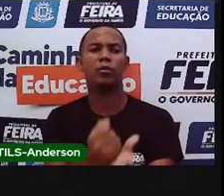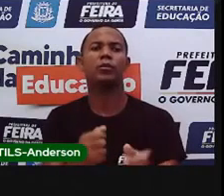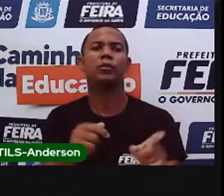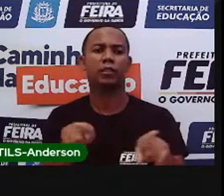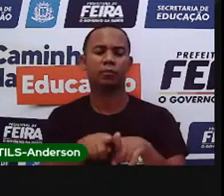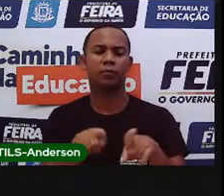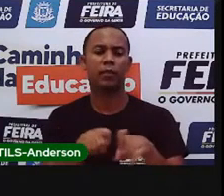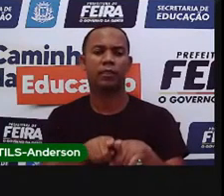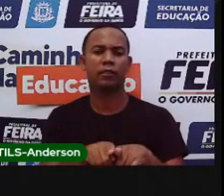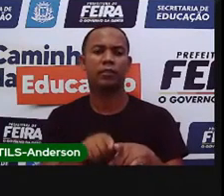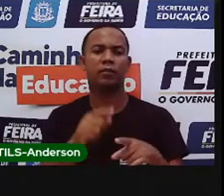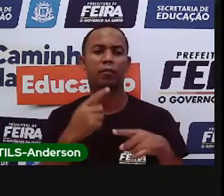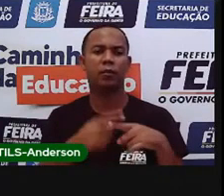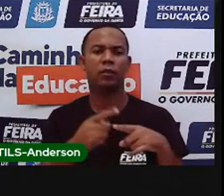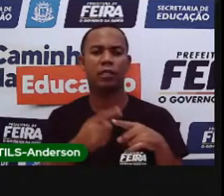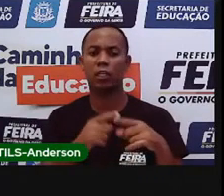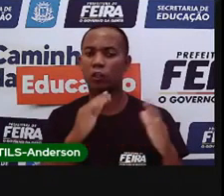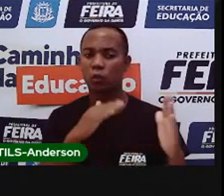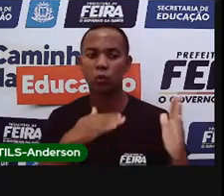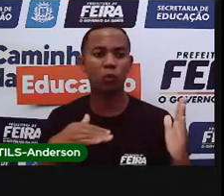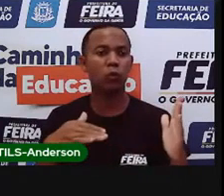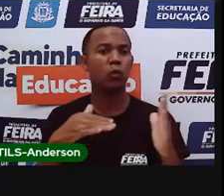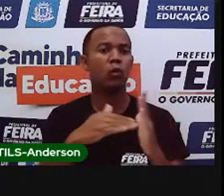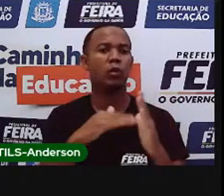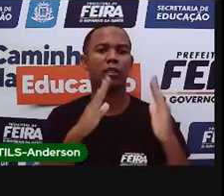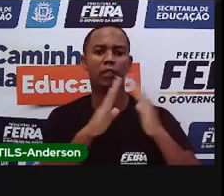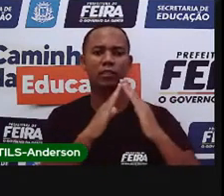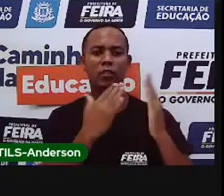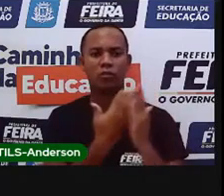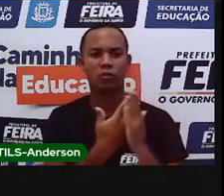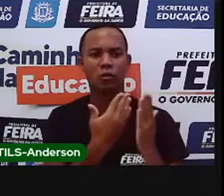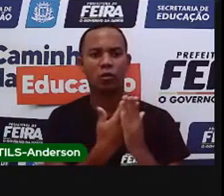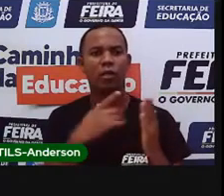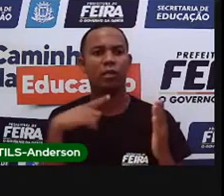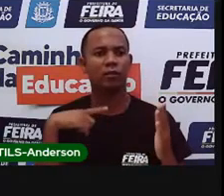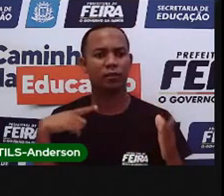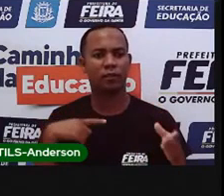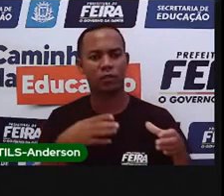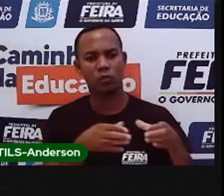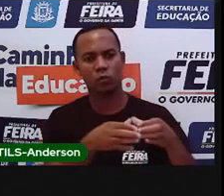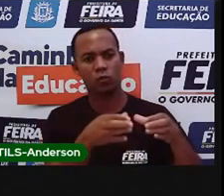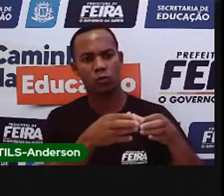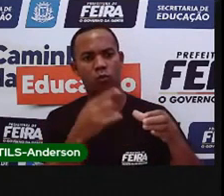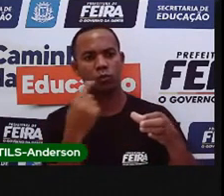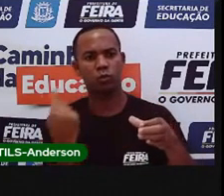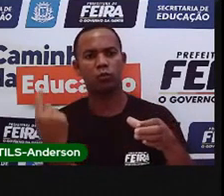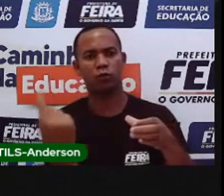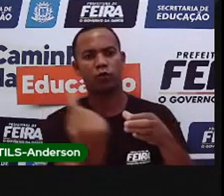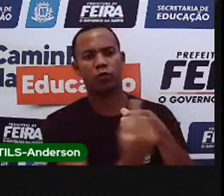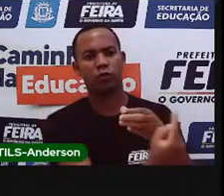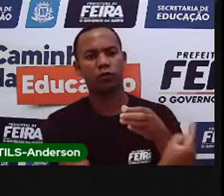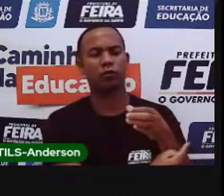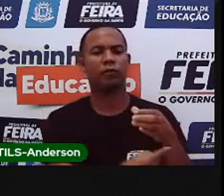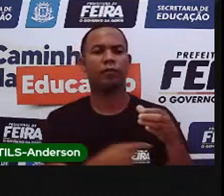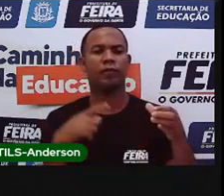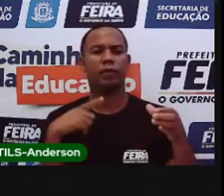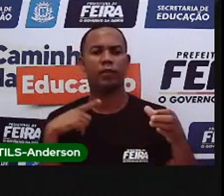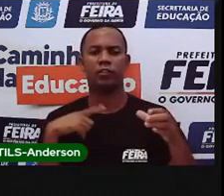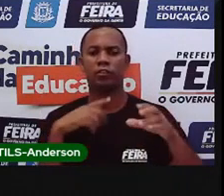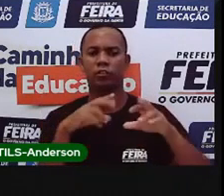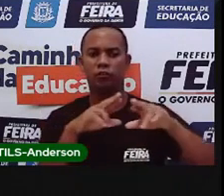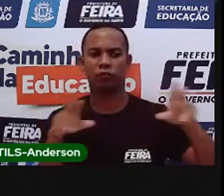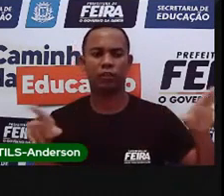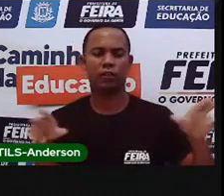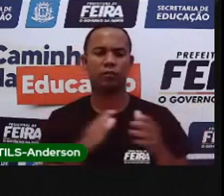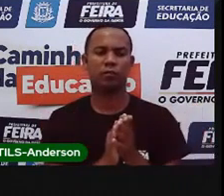porque toda escola, ela vai ter o quê? Uma comunidade em volta, que são as pessoas que moram em volta. Bom, a escola forma cidadãos é o